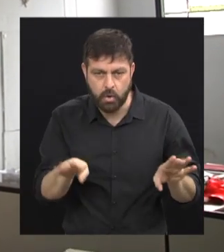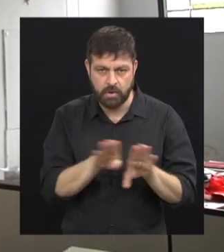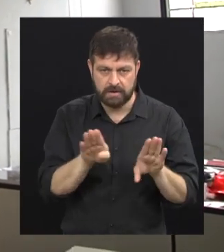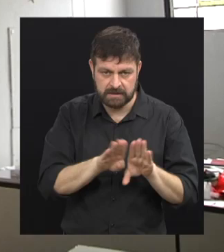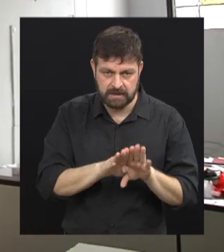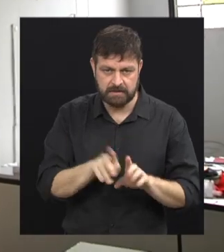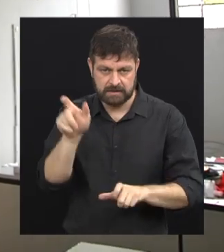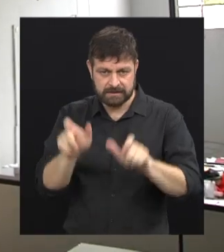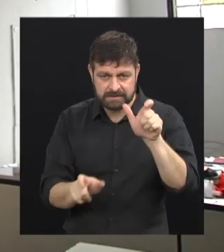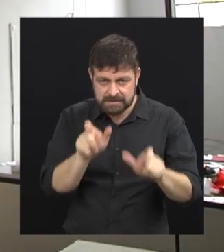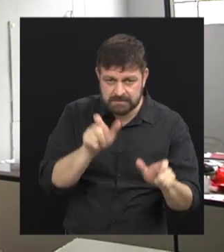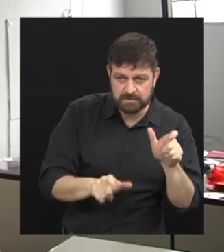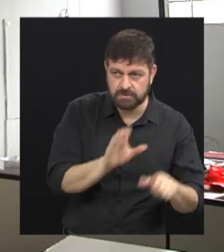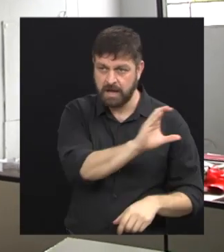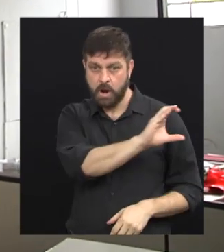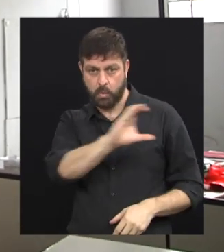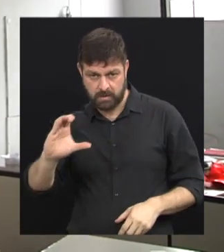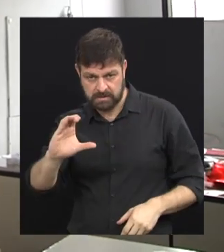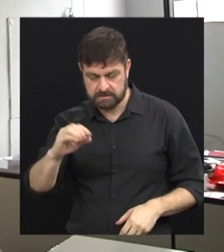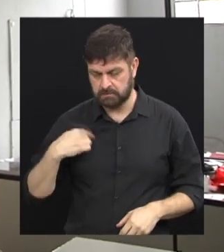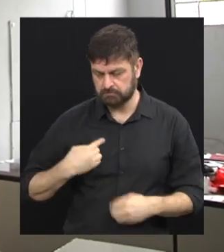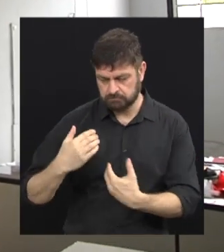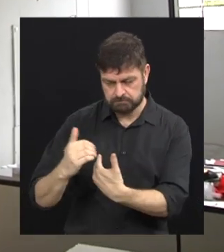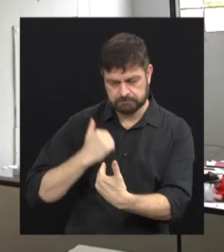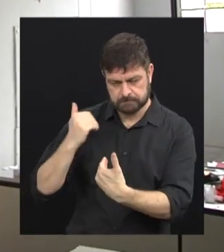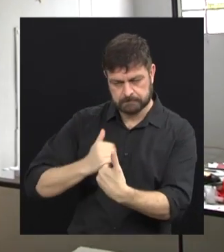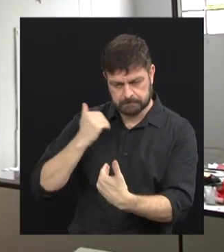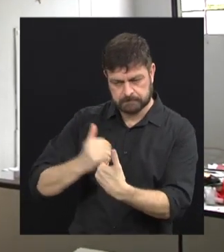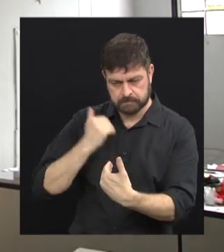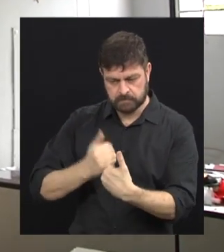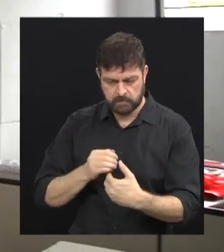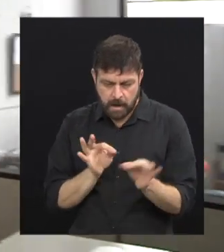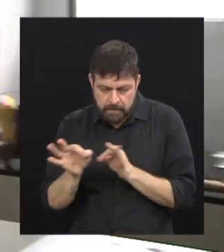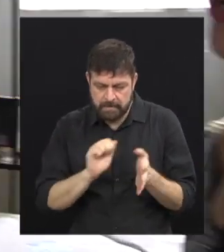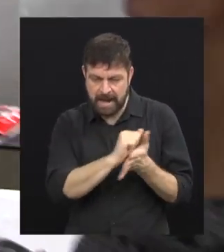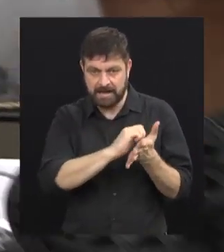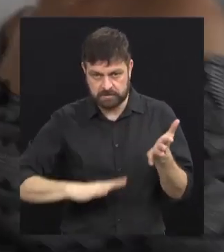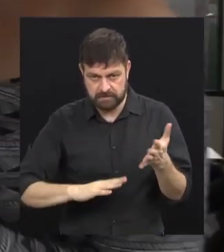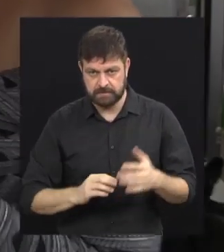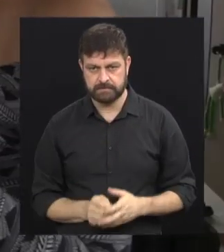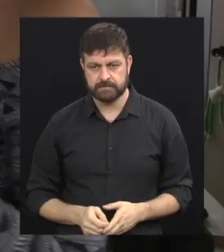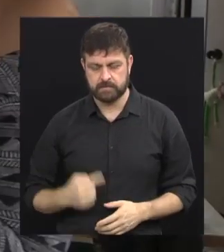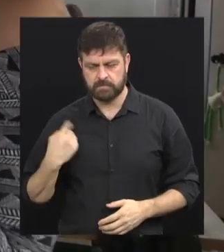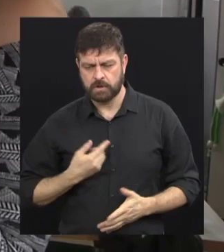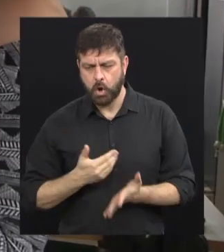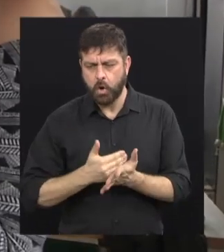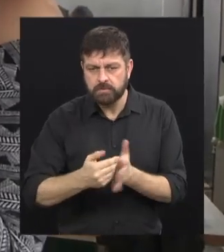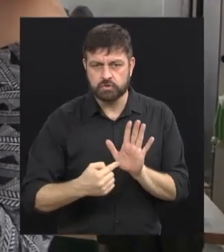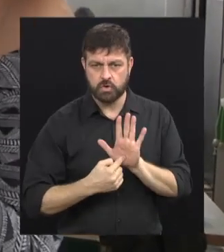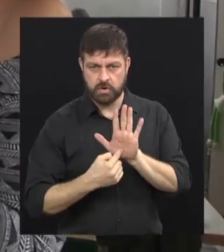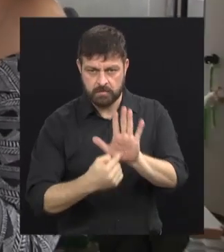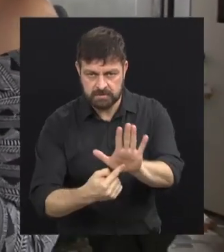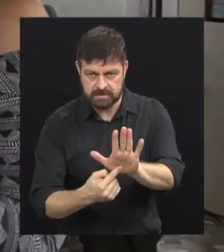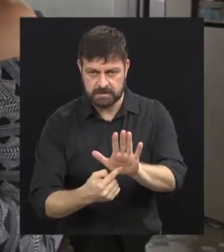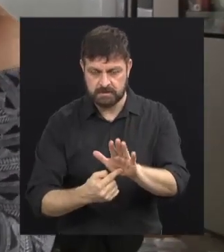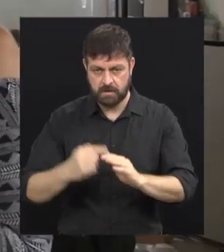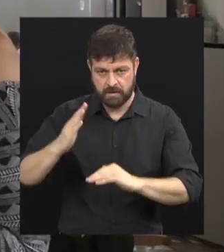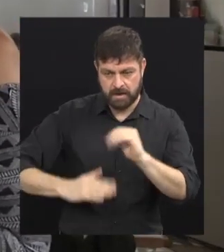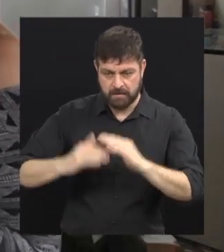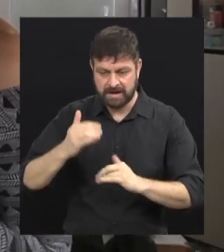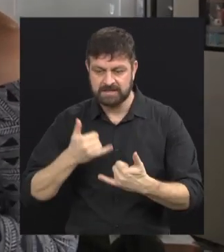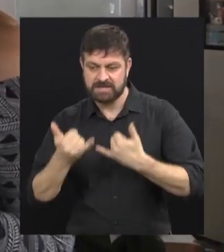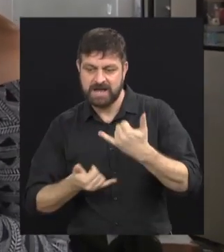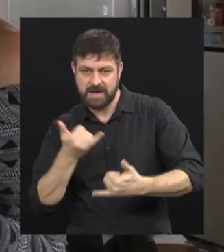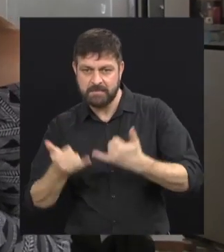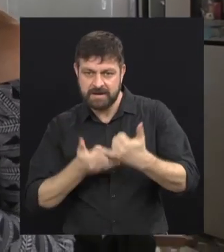com o pessoal da coordenação pedagógica, e nos orienta também a fazer as atividades. A gente abriu, mostrando um pouquinho de fundo, vocês fazendo uma atividade meio